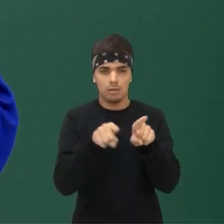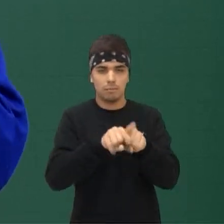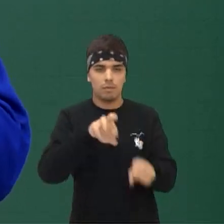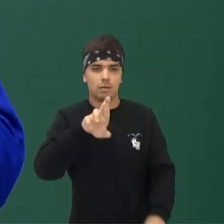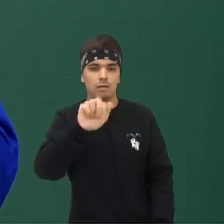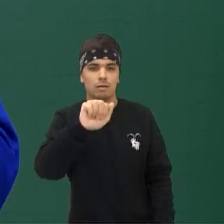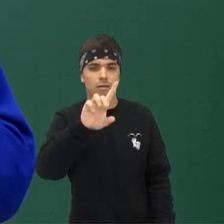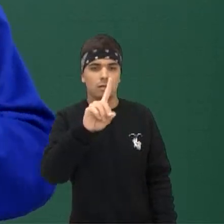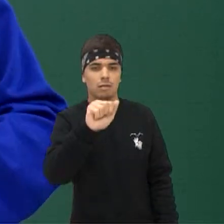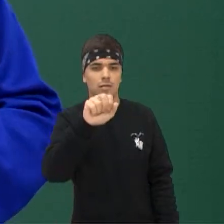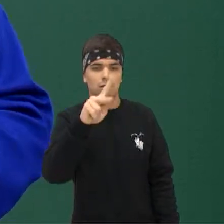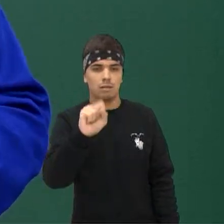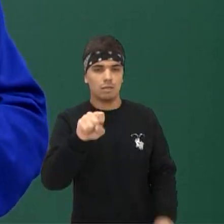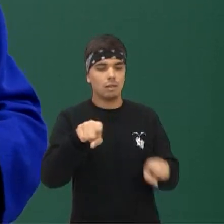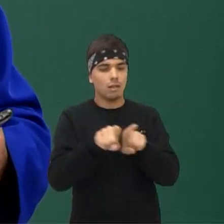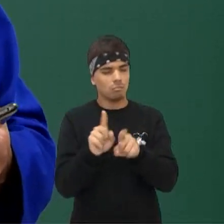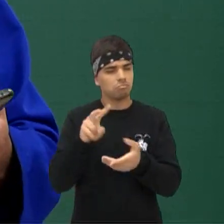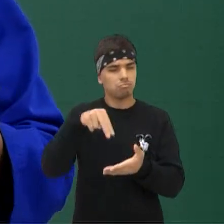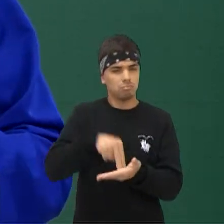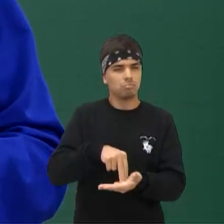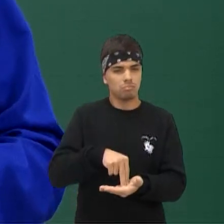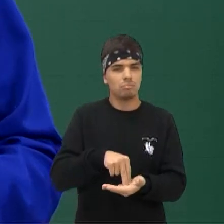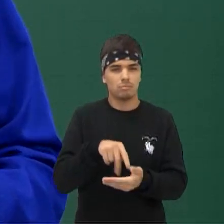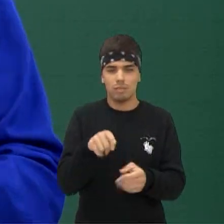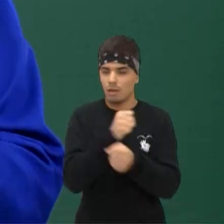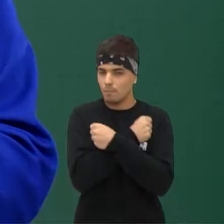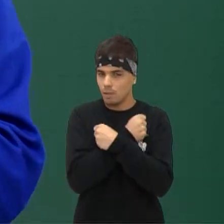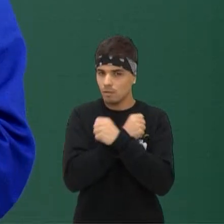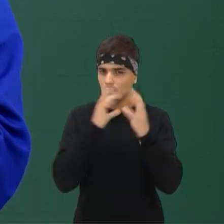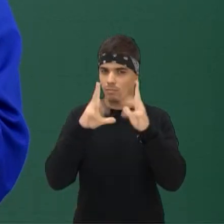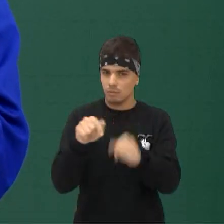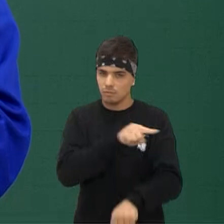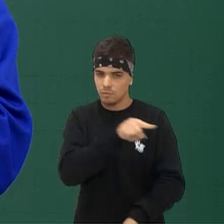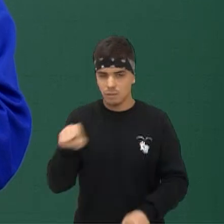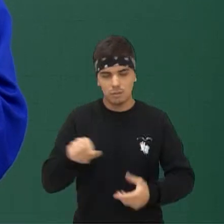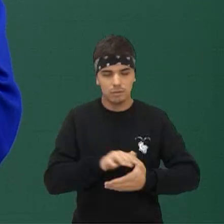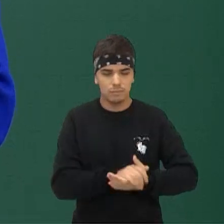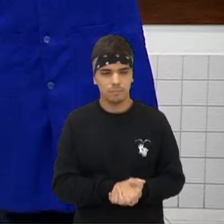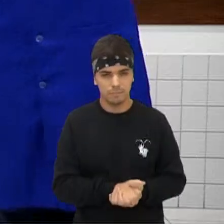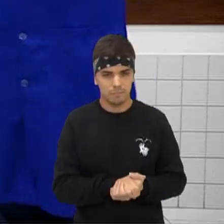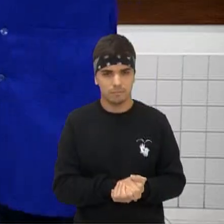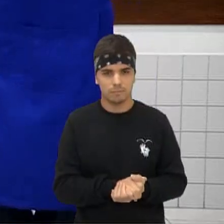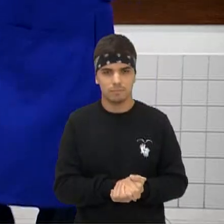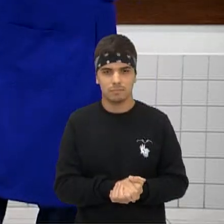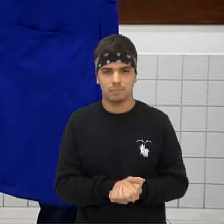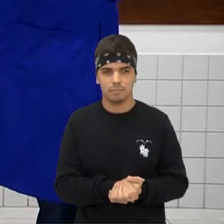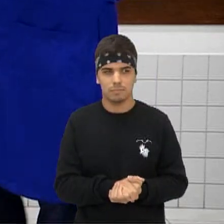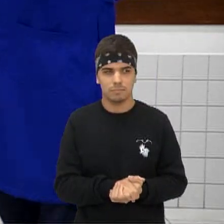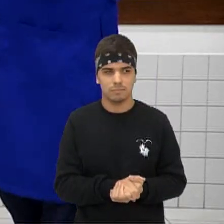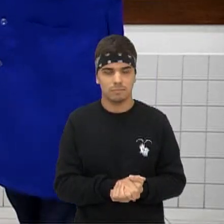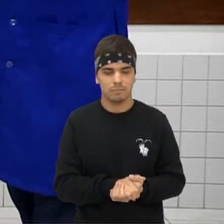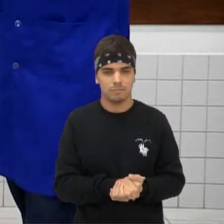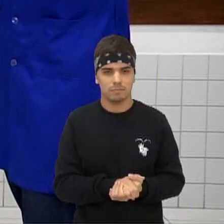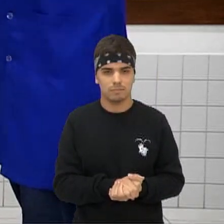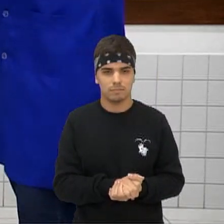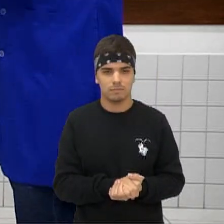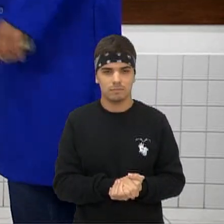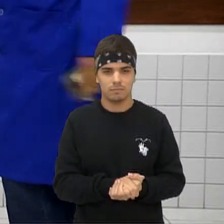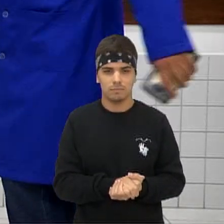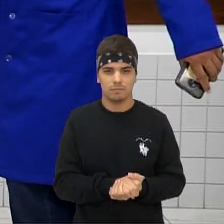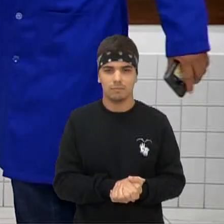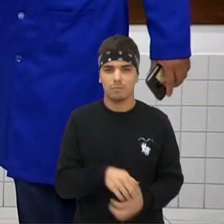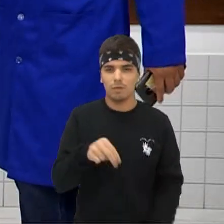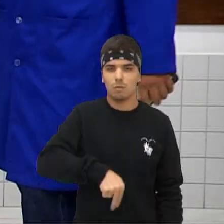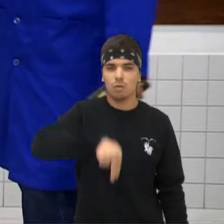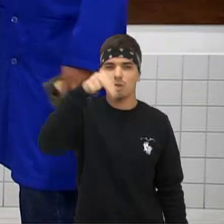aparecendo do Colégio Estadual do Paraná E aqui, gente não esqueceu de você Um forte abraço para você aí Cara, está Nortão do